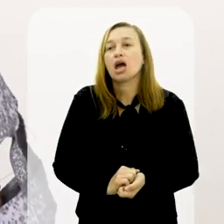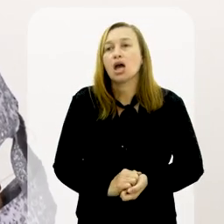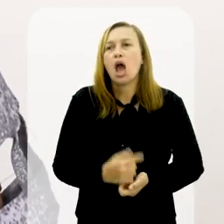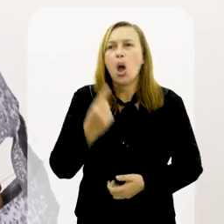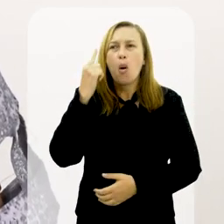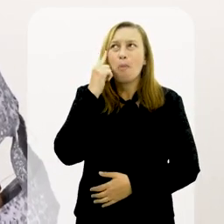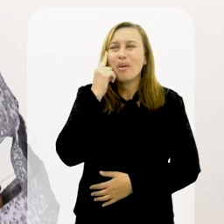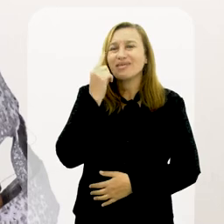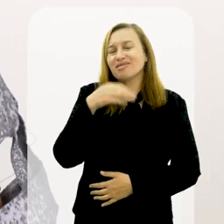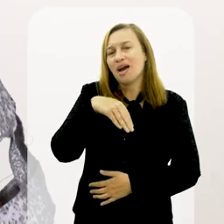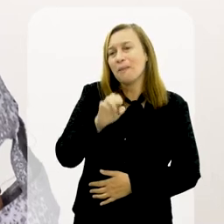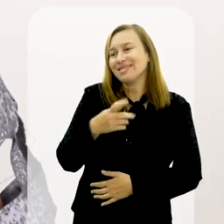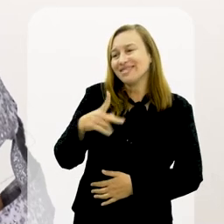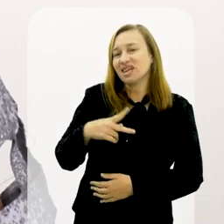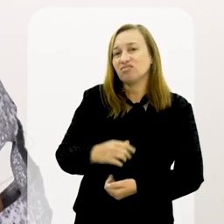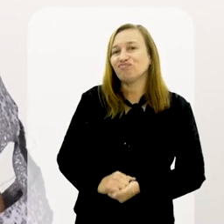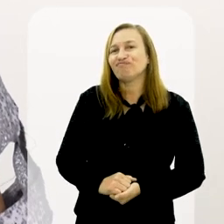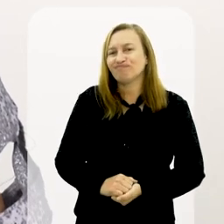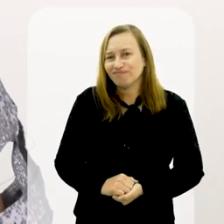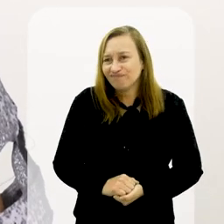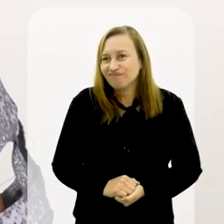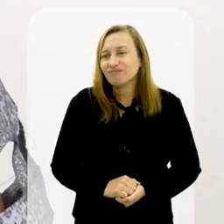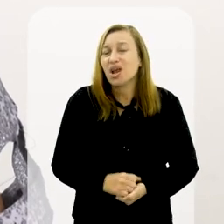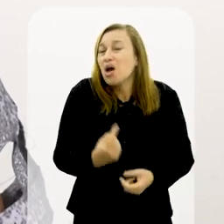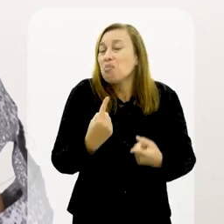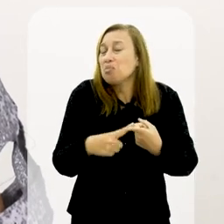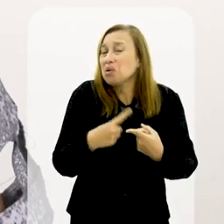eu penso na mãe.